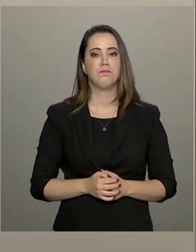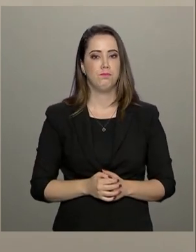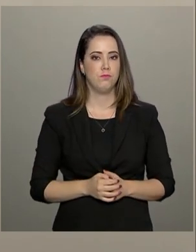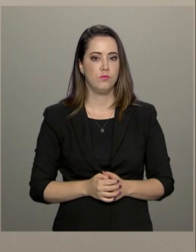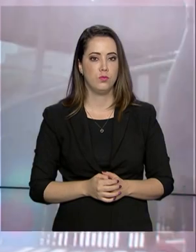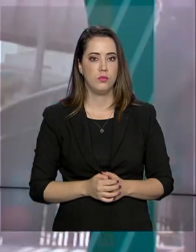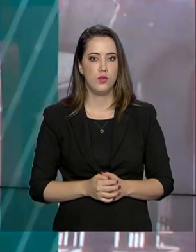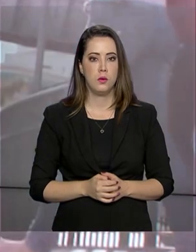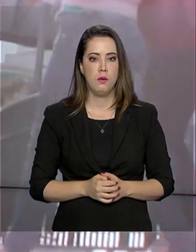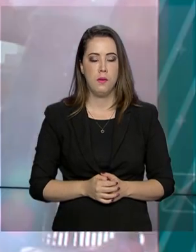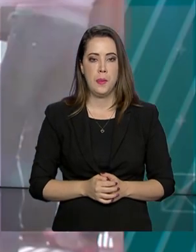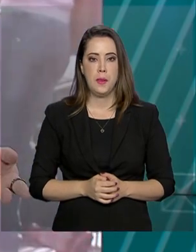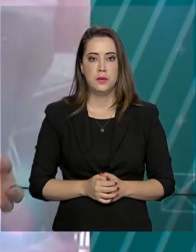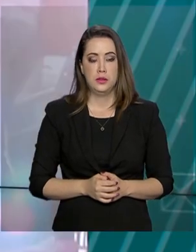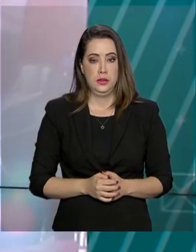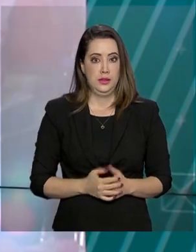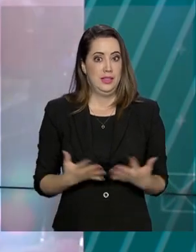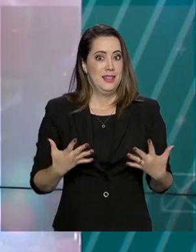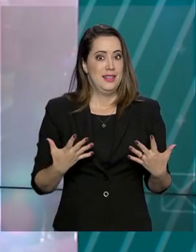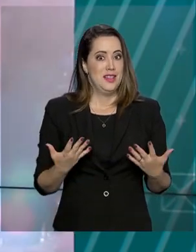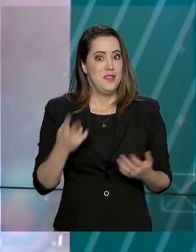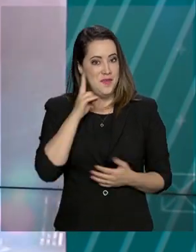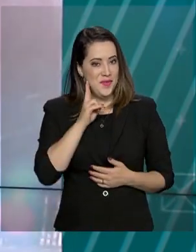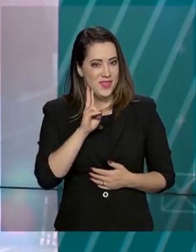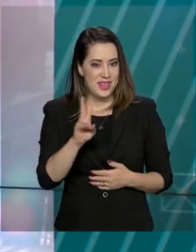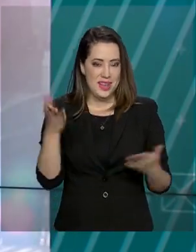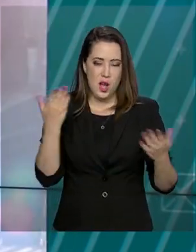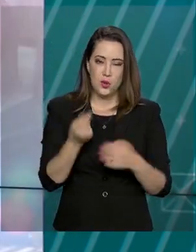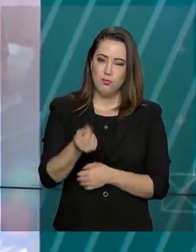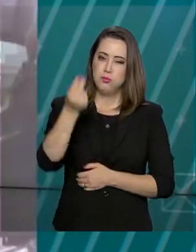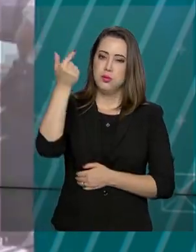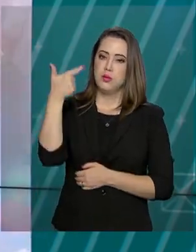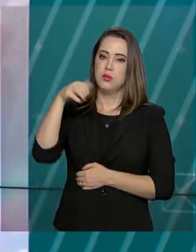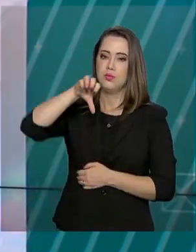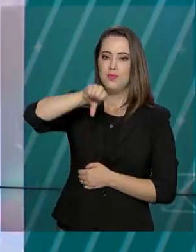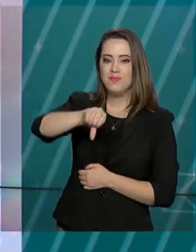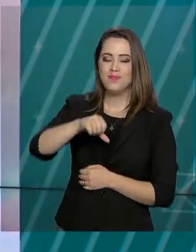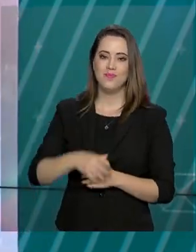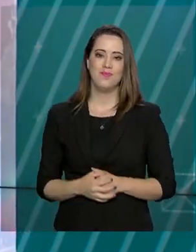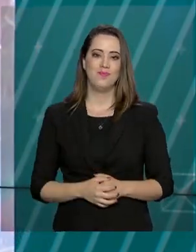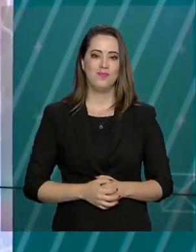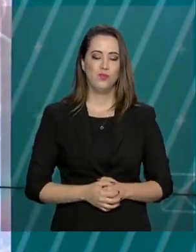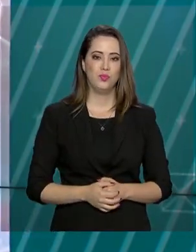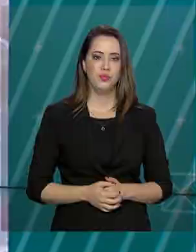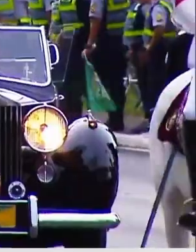solicitação. Vamos agora à nossa retrospectiva 2019.